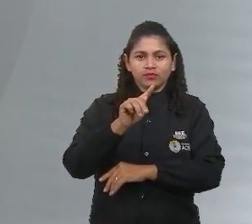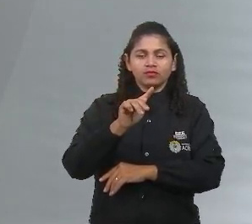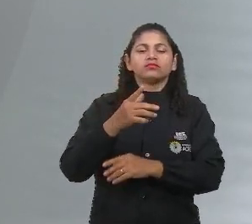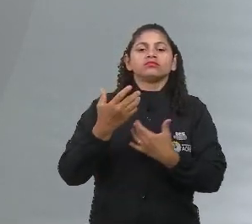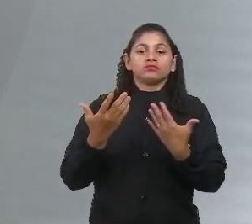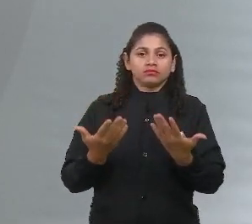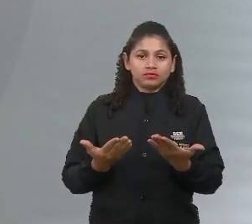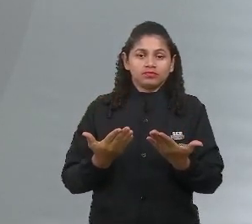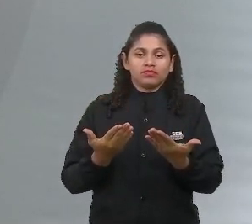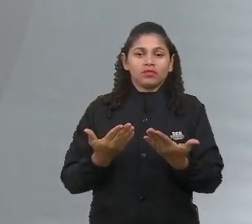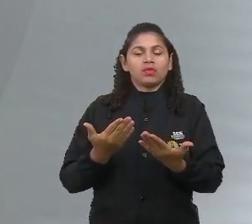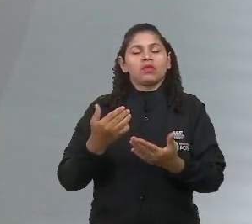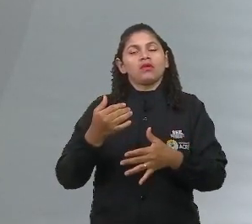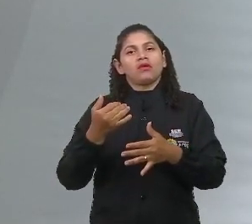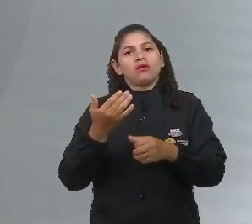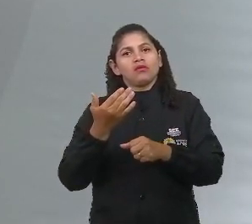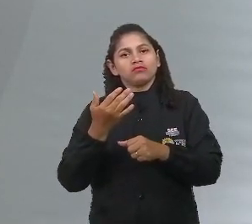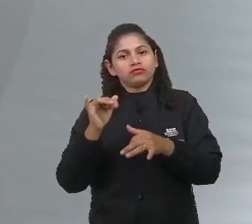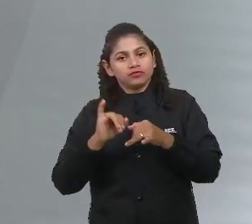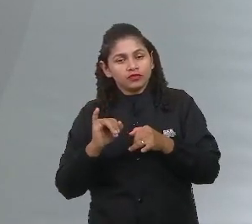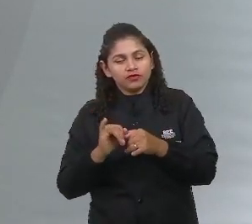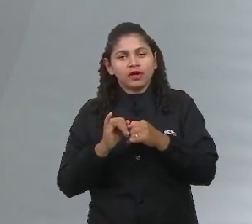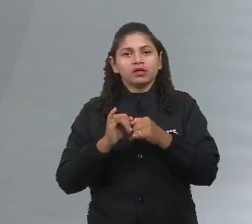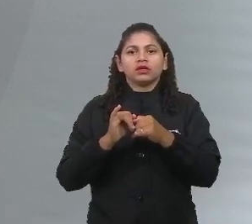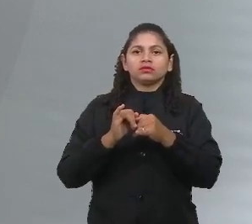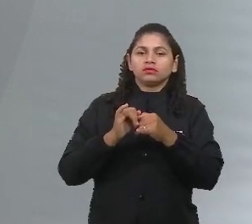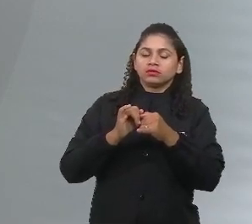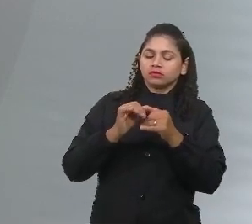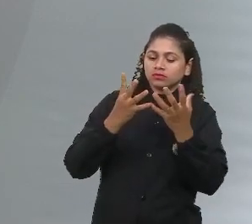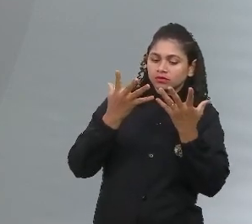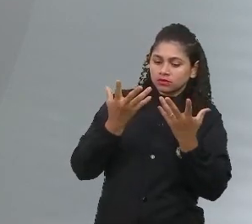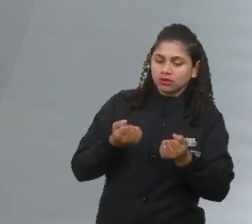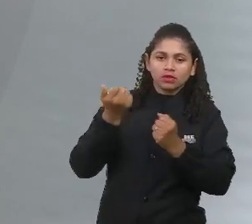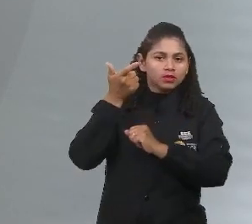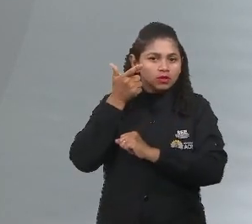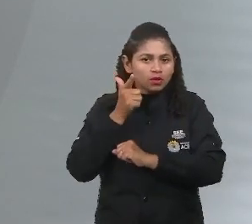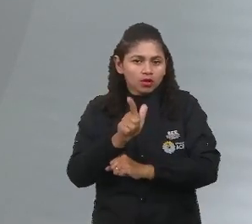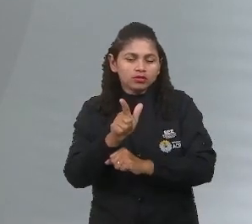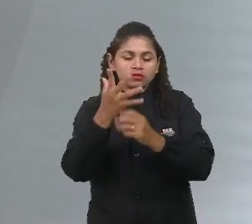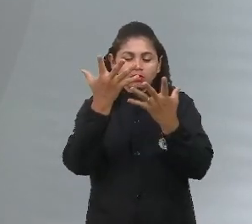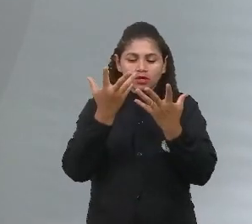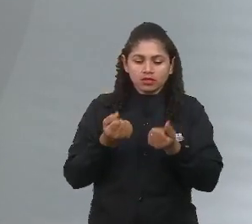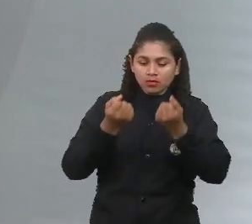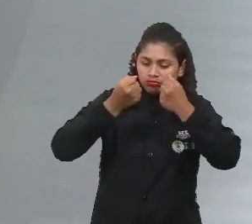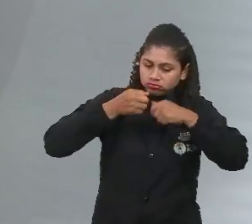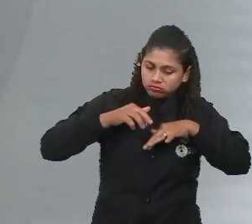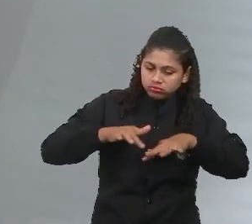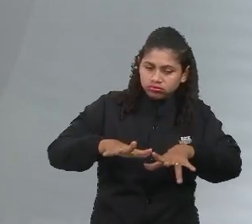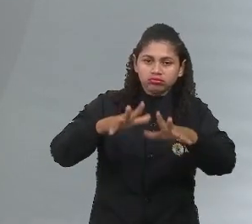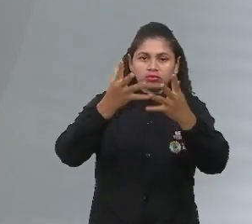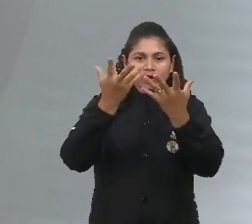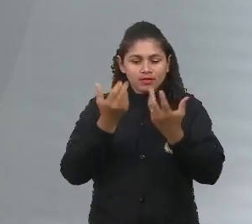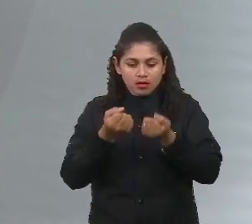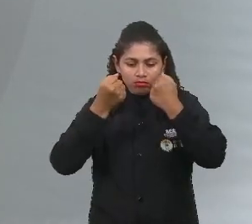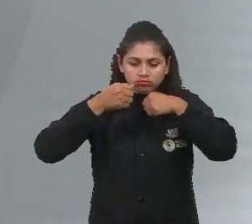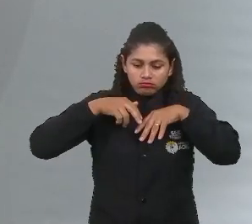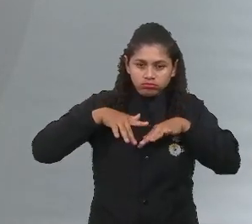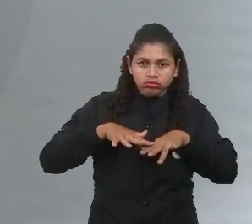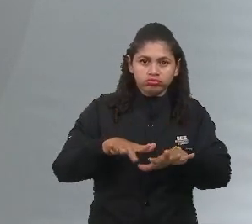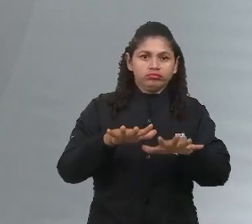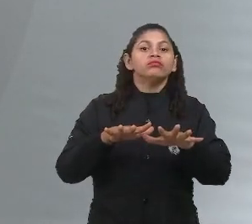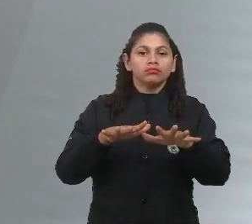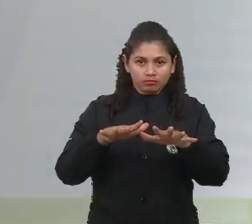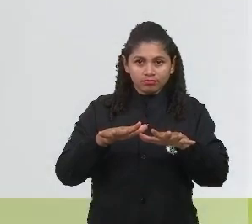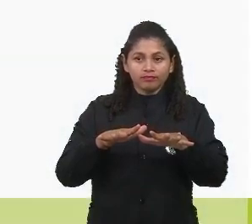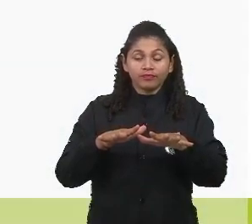ciclo do quê? Eu faço, eu ganho, eu recebo, eu gasto, eu faço, eu ganho, eu recebo. E isso no sentido de motivação. Mas se é que em